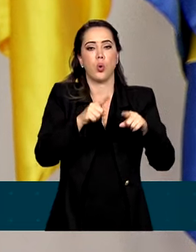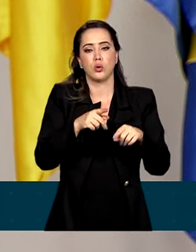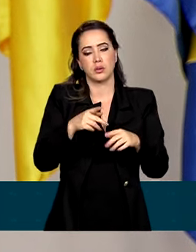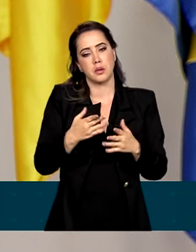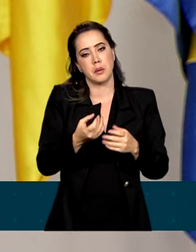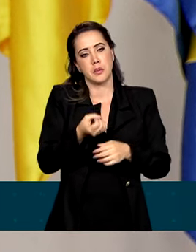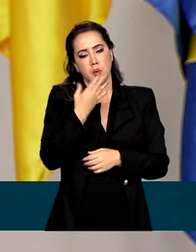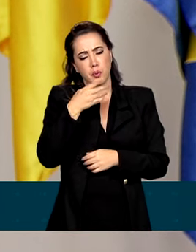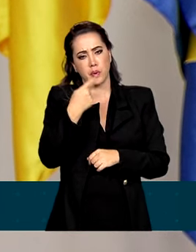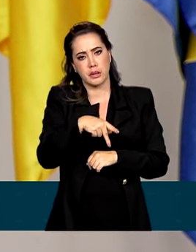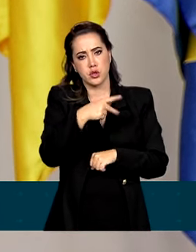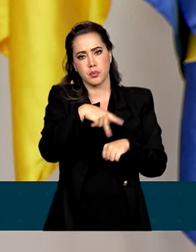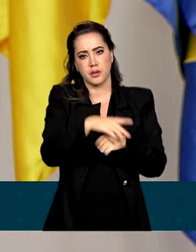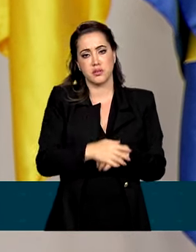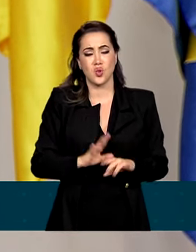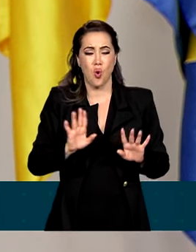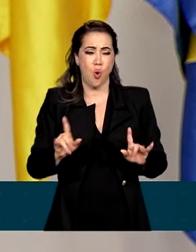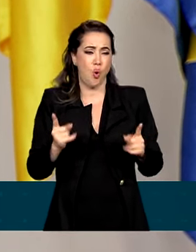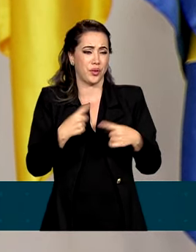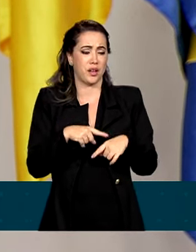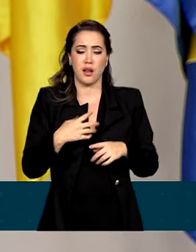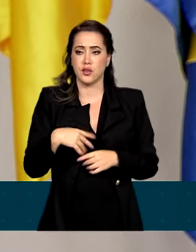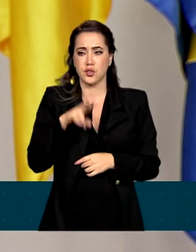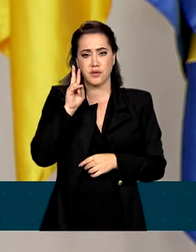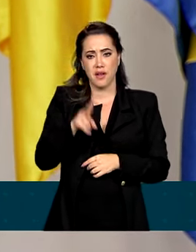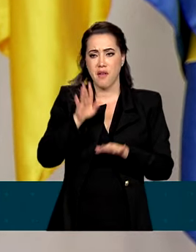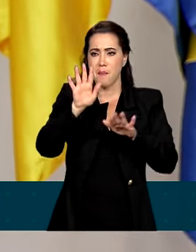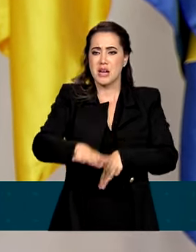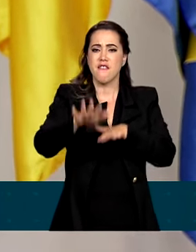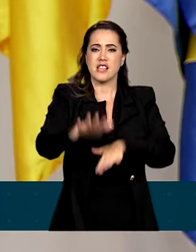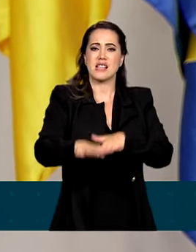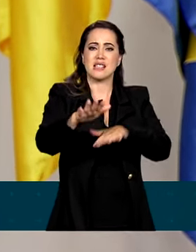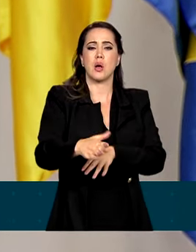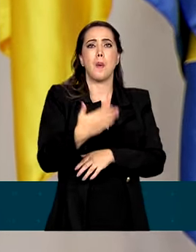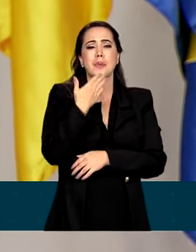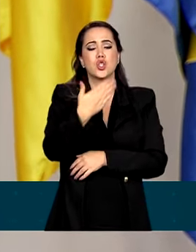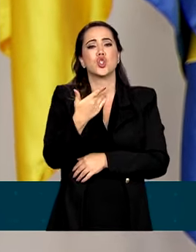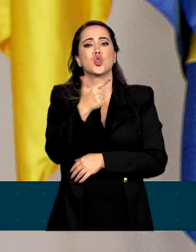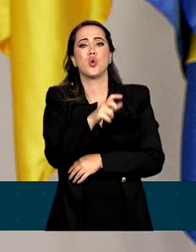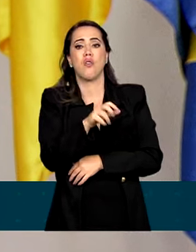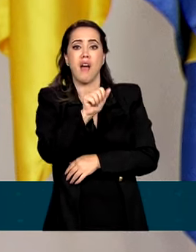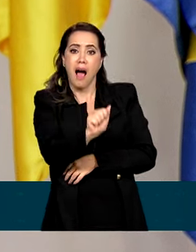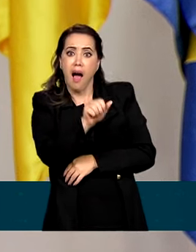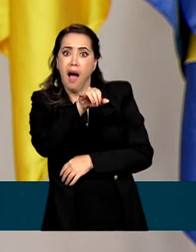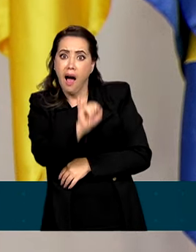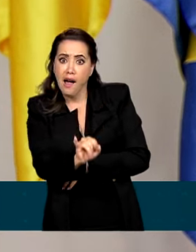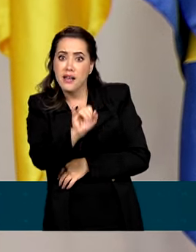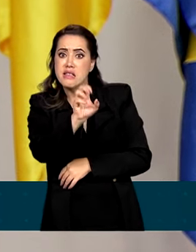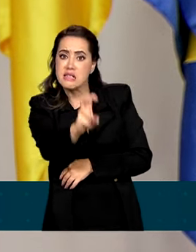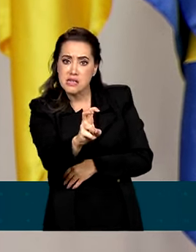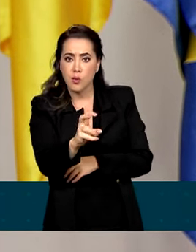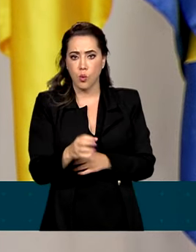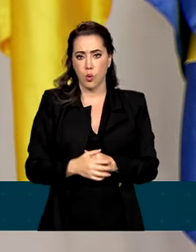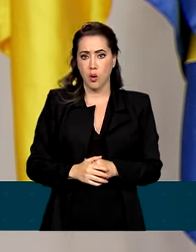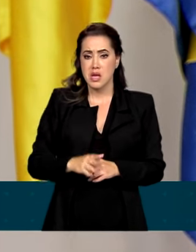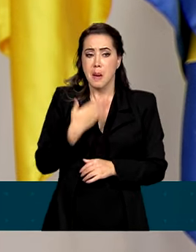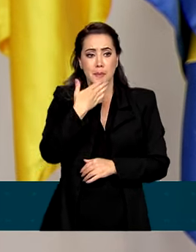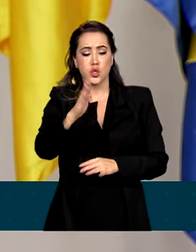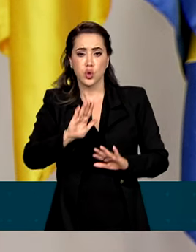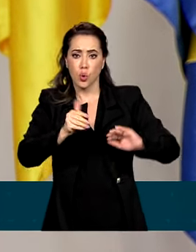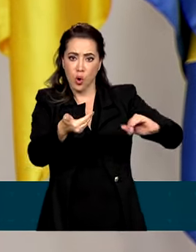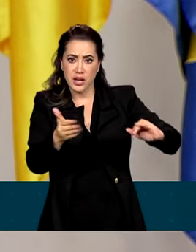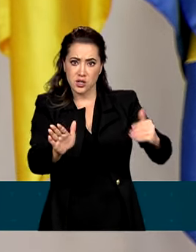contrário, continuaremos a ver manifestações pedindo um novo AI-5, pedindo o fechamento do Congresso